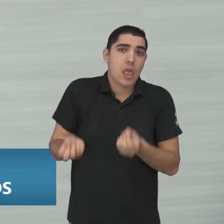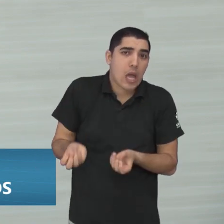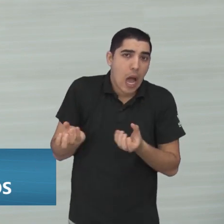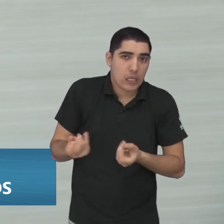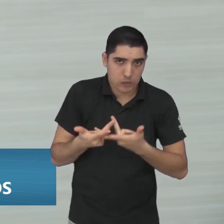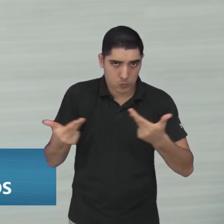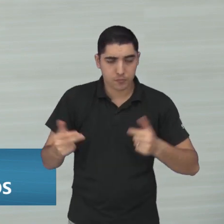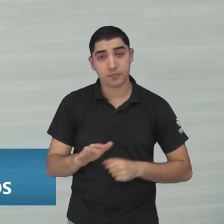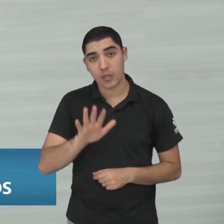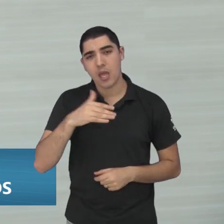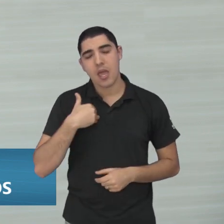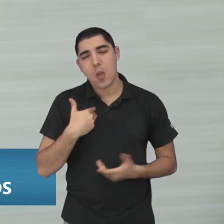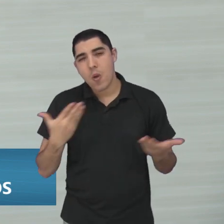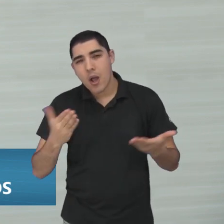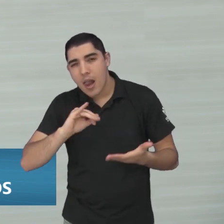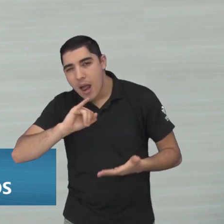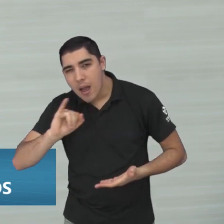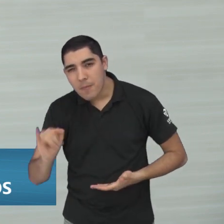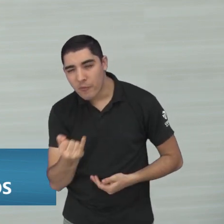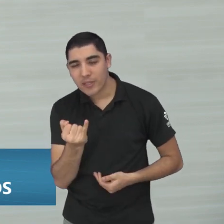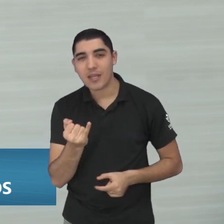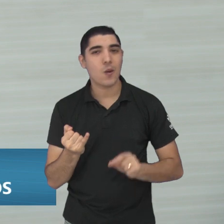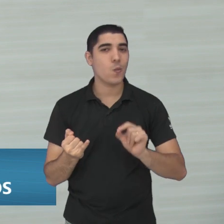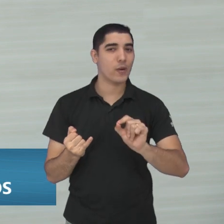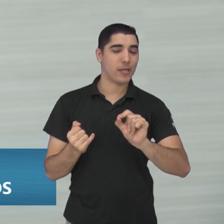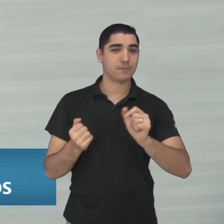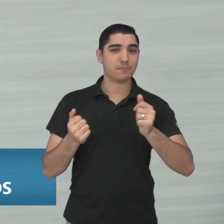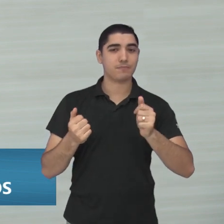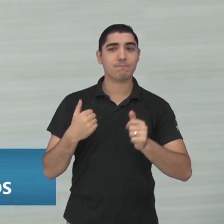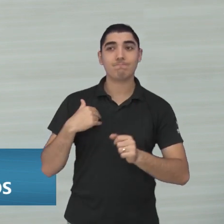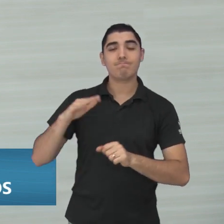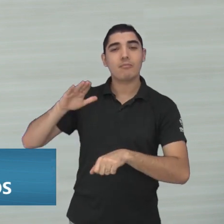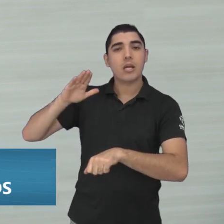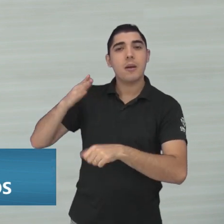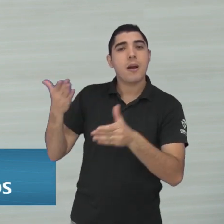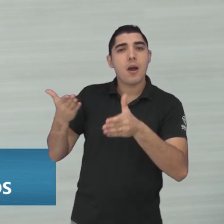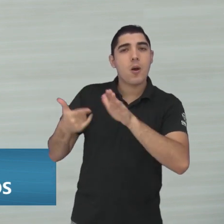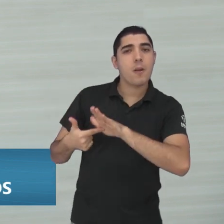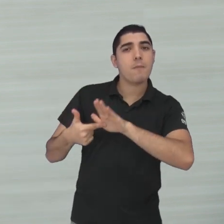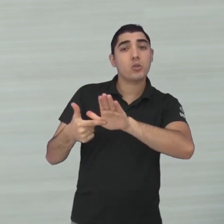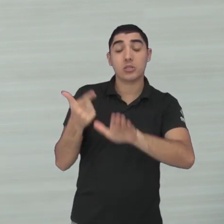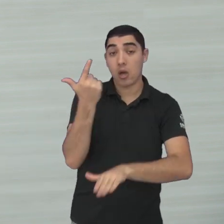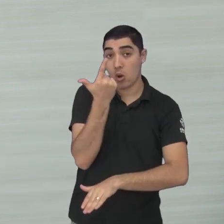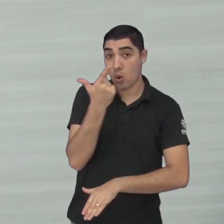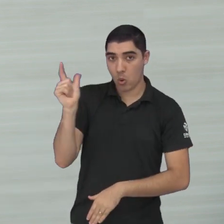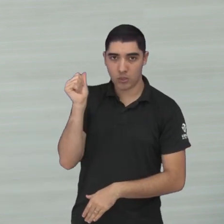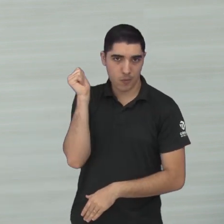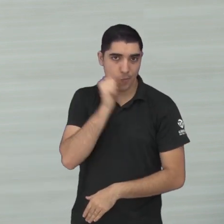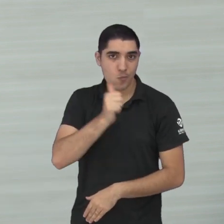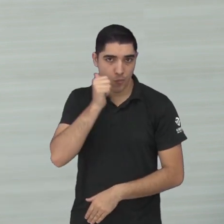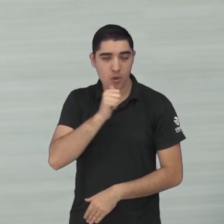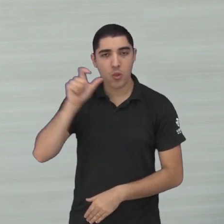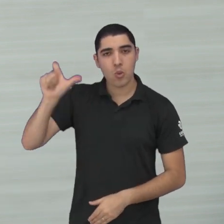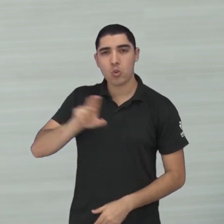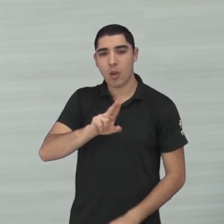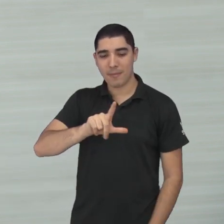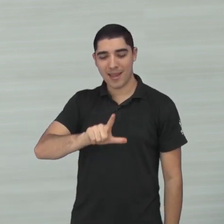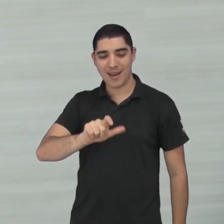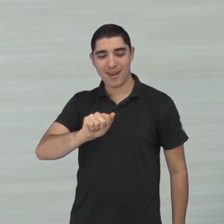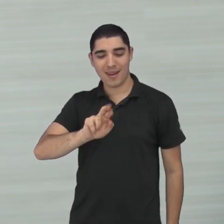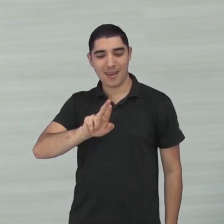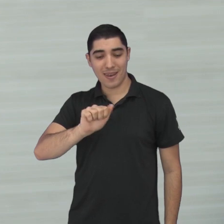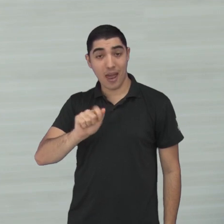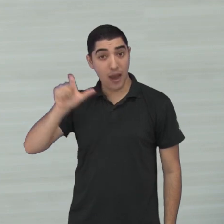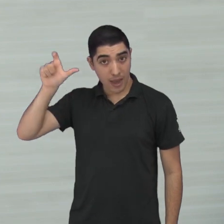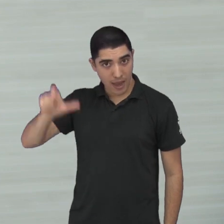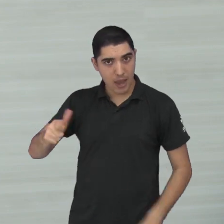eu vou aproveitar que a gente deu esse gancho aqui no programa para chamar o vídeo de outra mãe, né? Que é a Lara Siqueira.